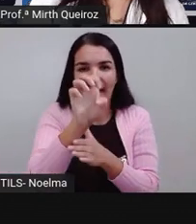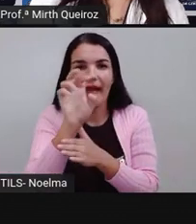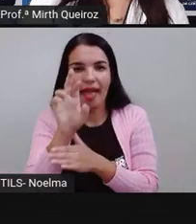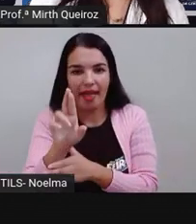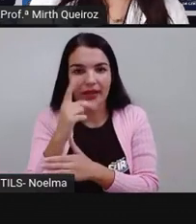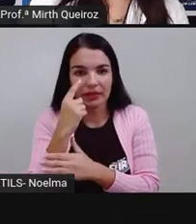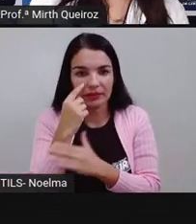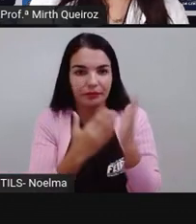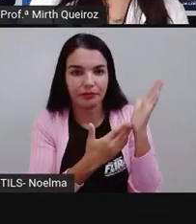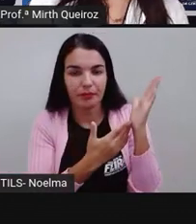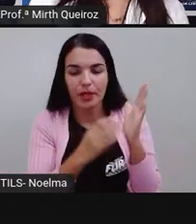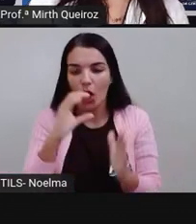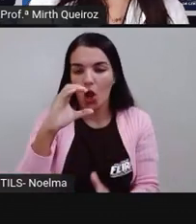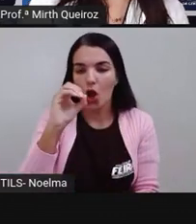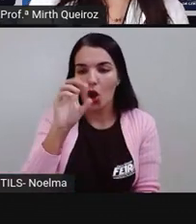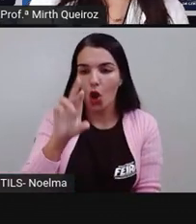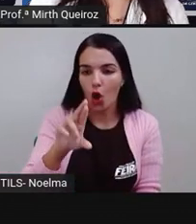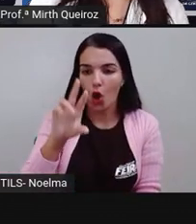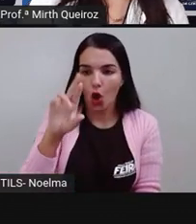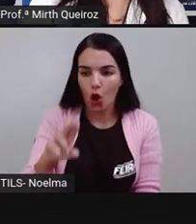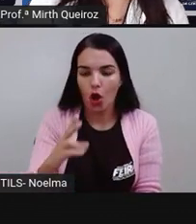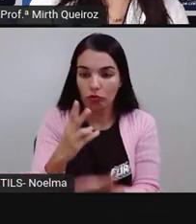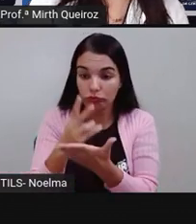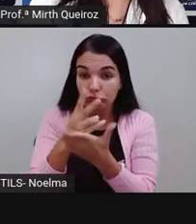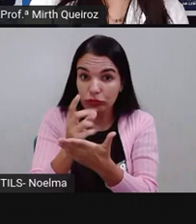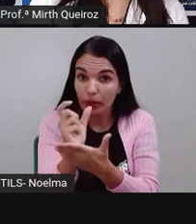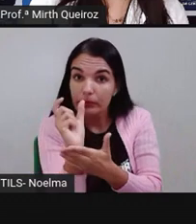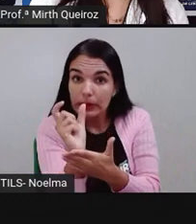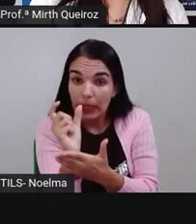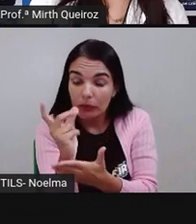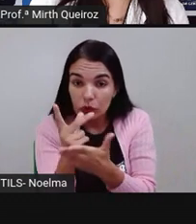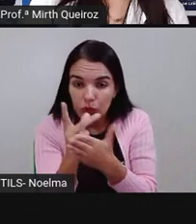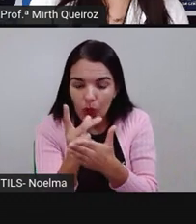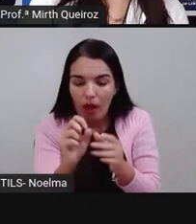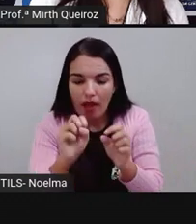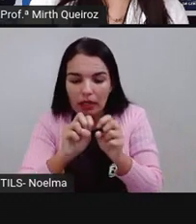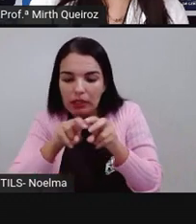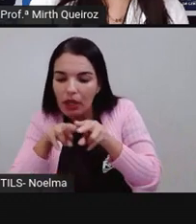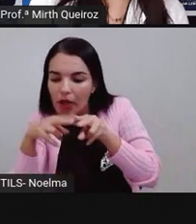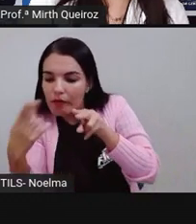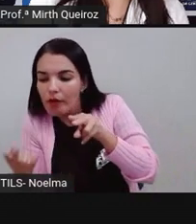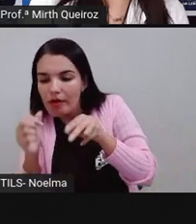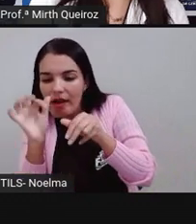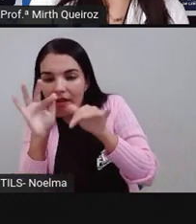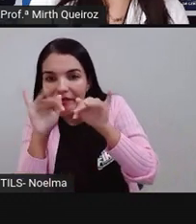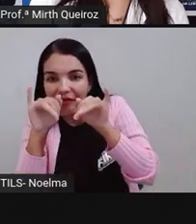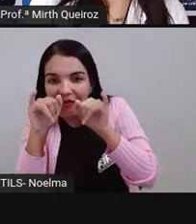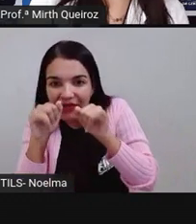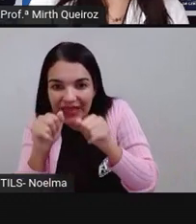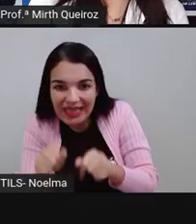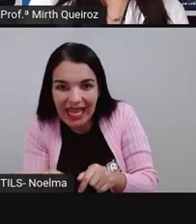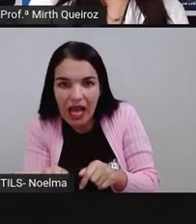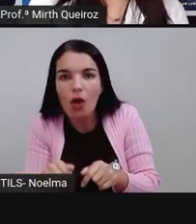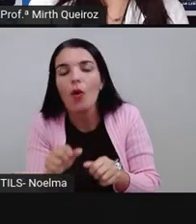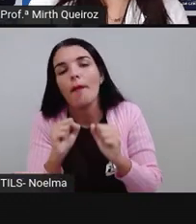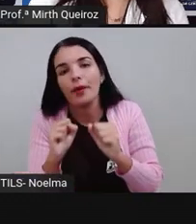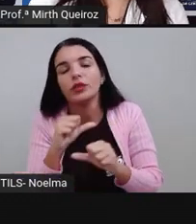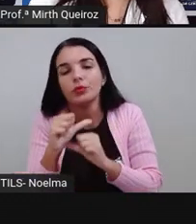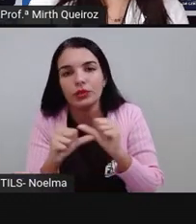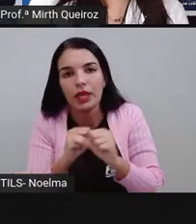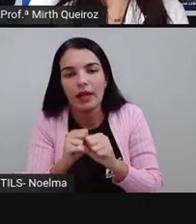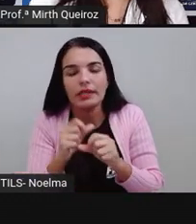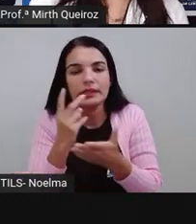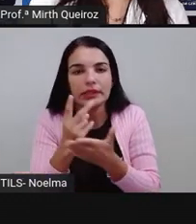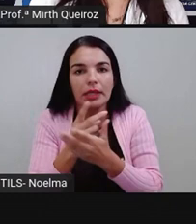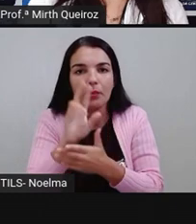permanece, o E, que é a vogal temática, uma vez que é de segunda conjugação,